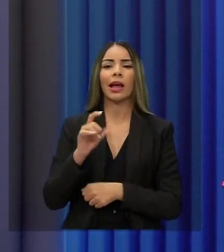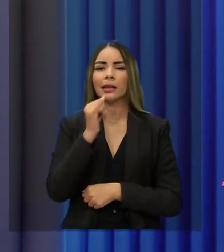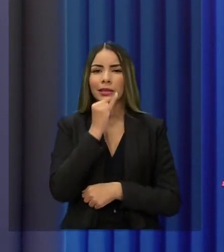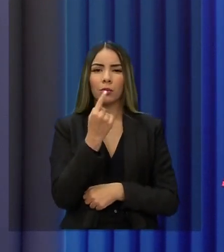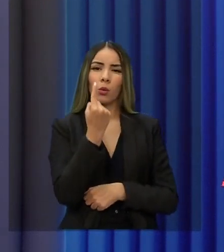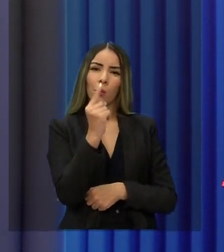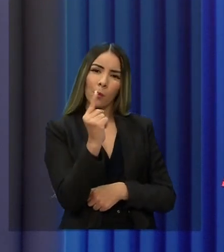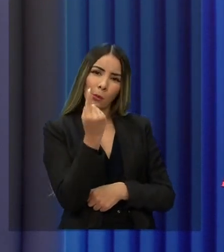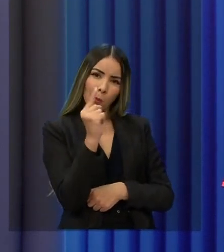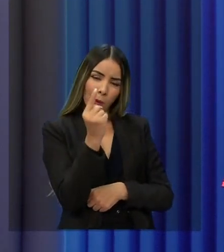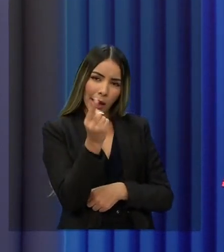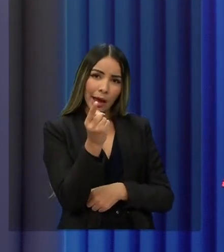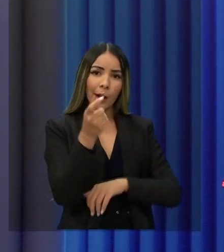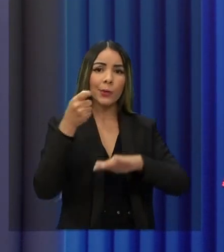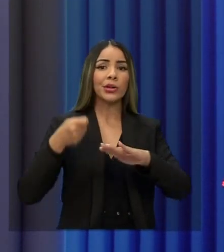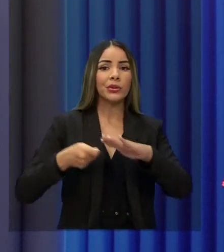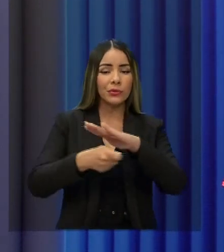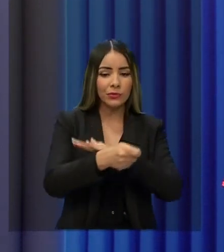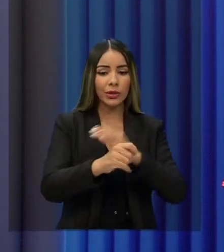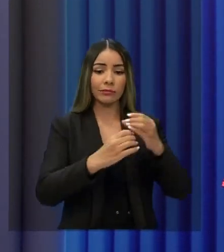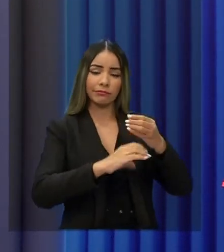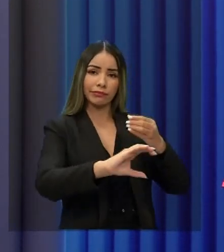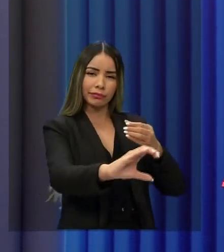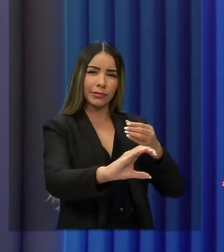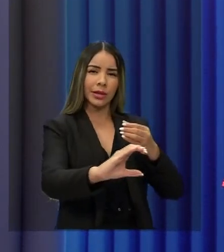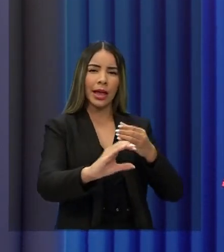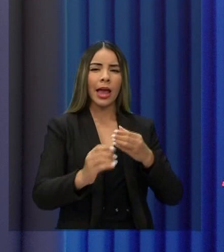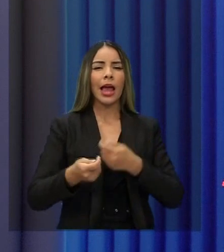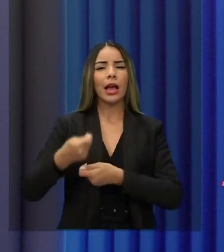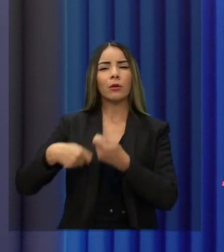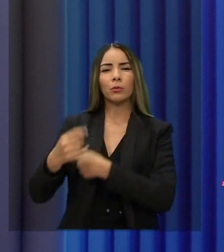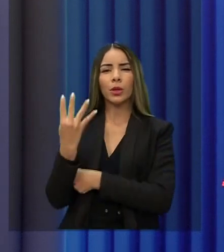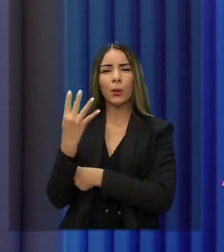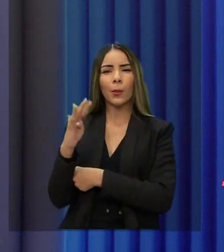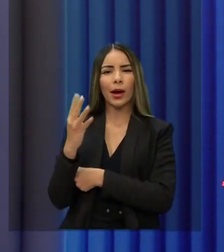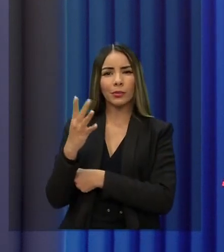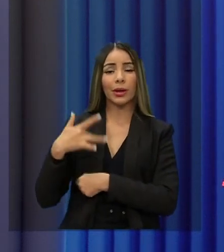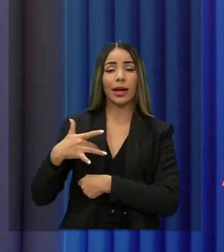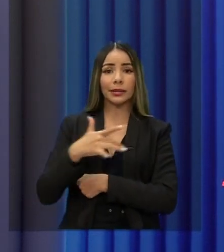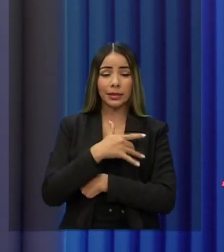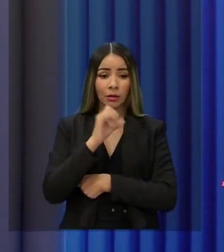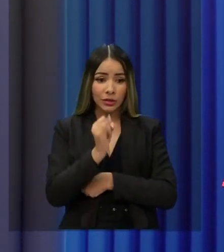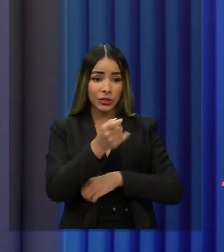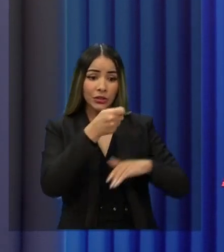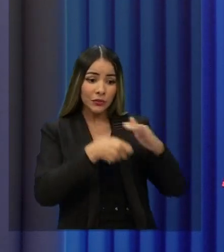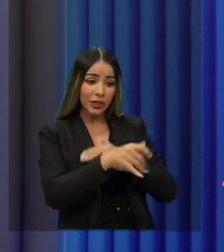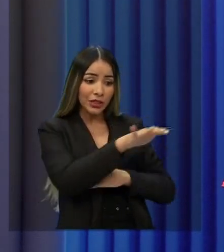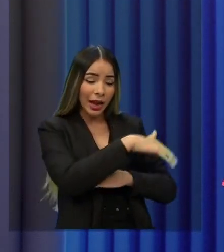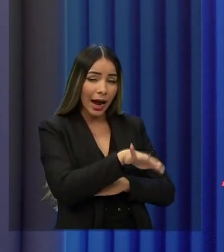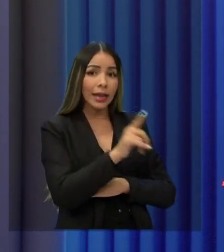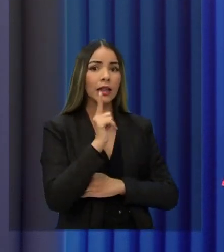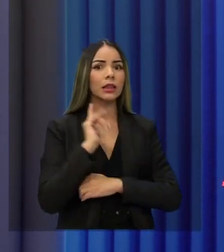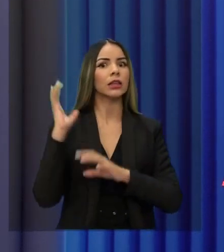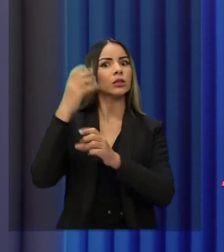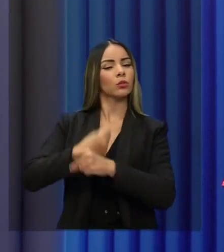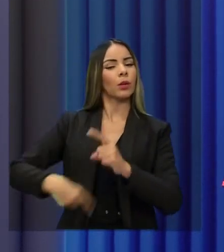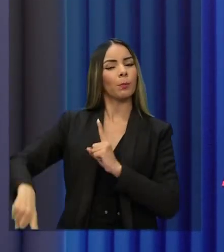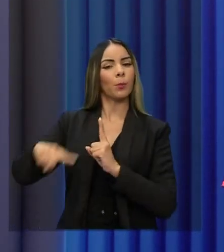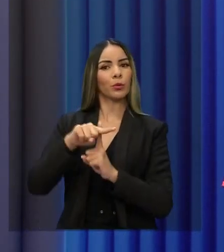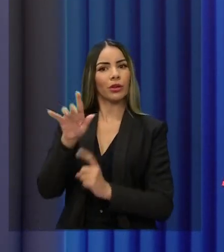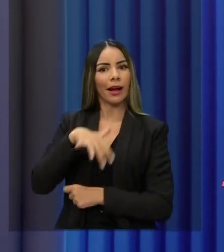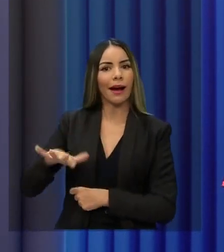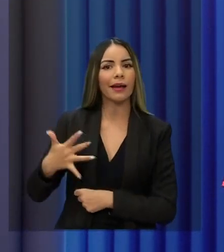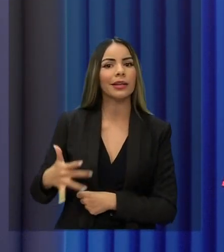investe em saneamento básico, nós economizamos R$ 4 em saúde. Todo investimento nessa área vai trazer um resultado muito positivo em relação